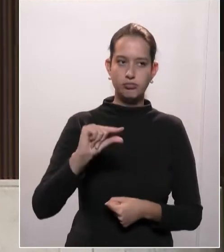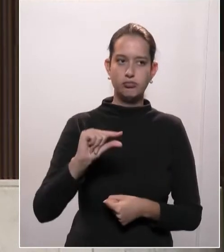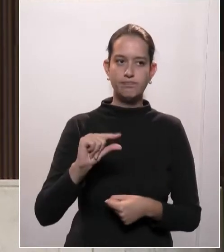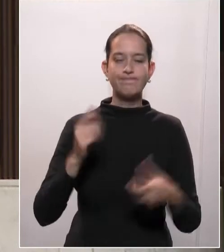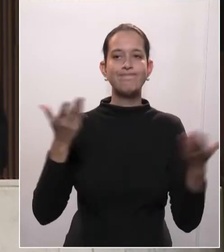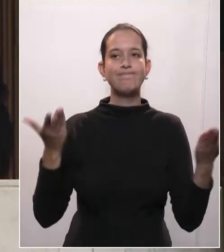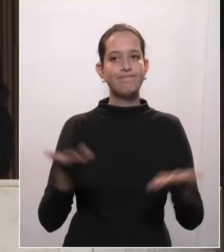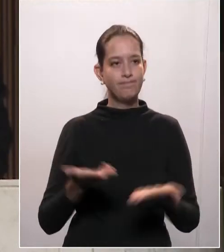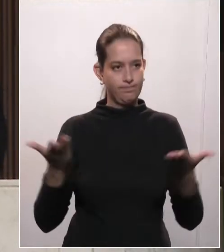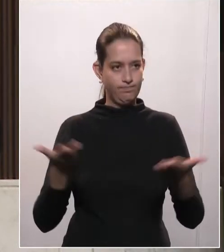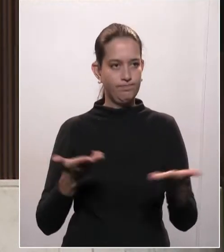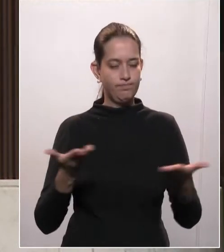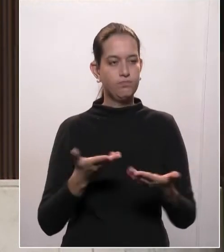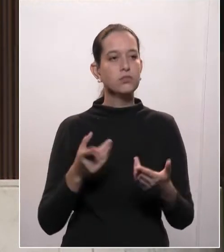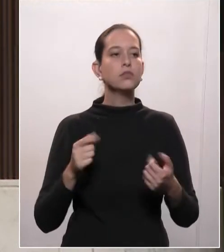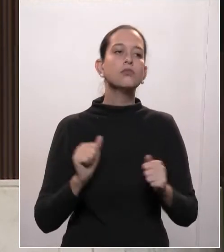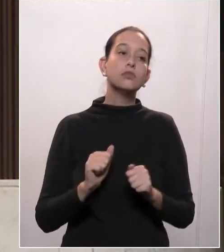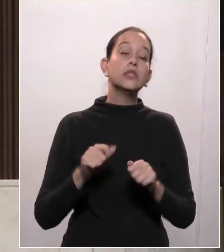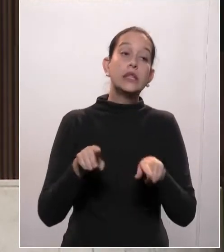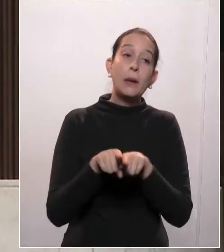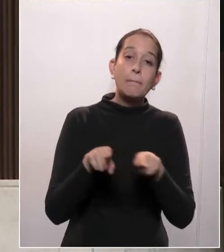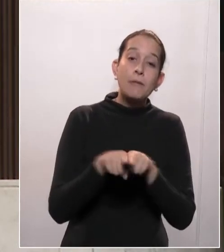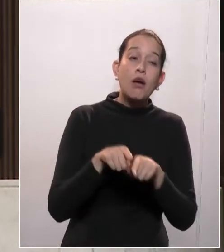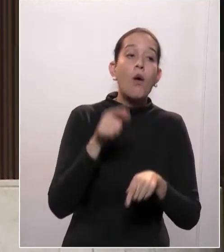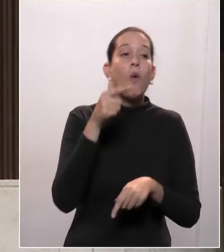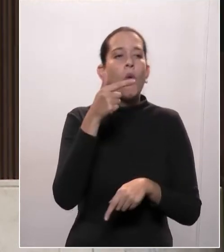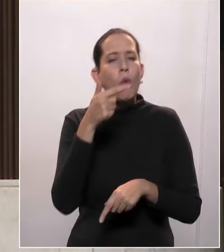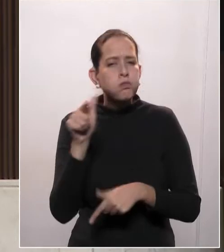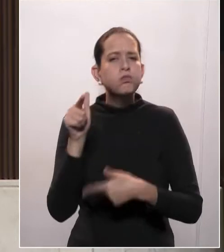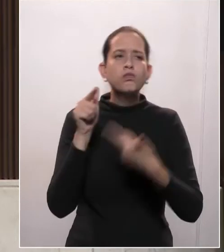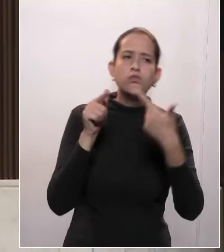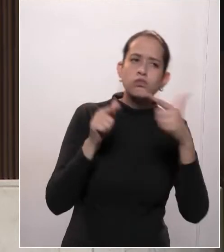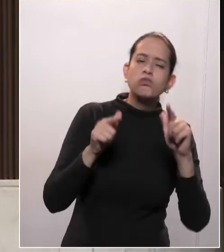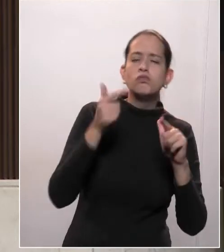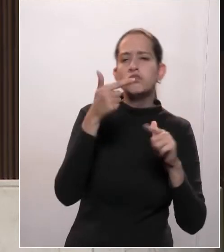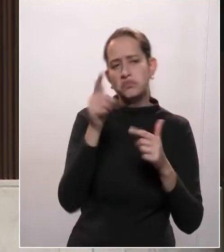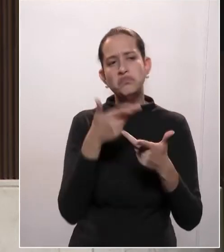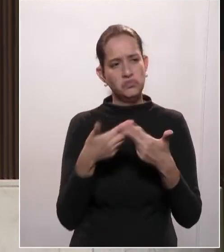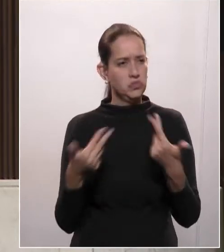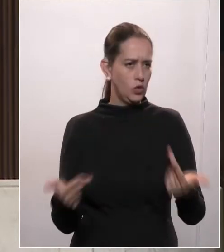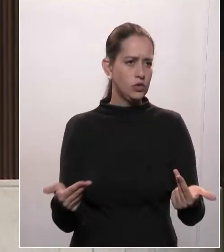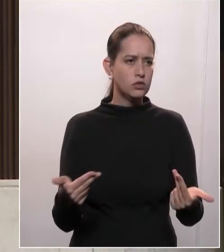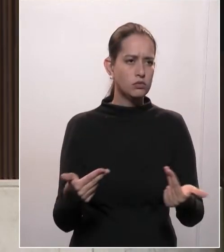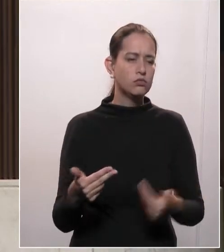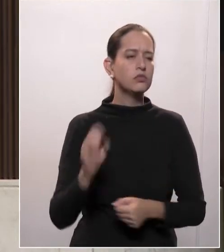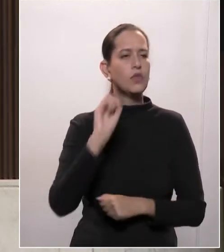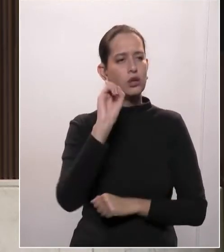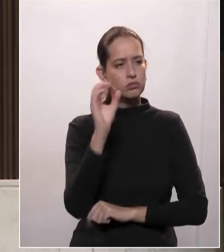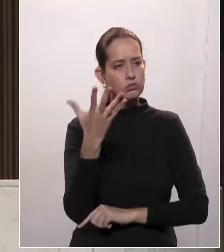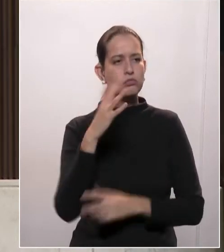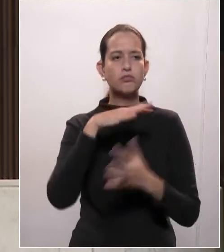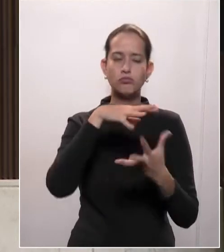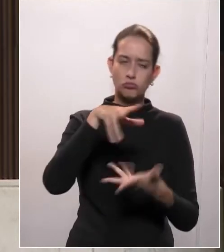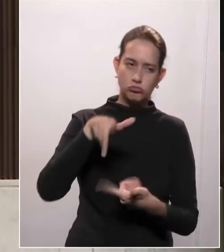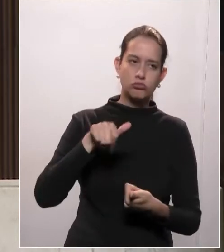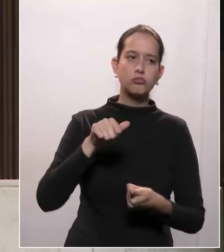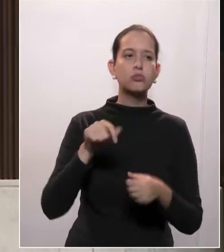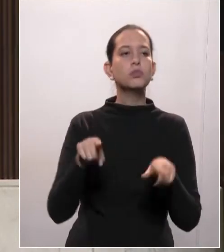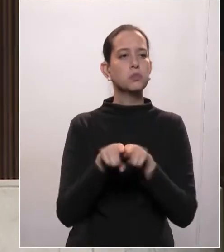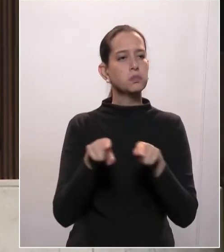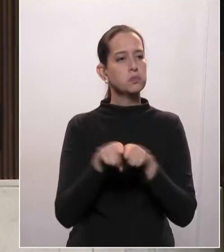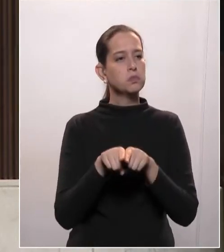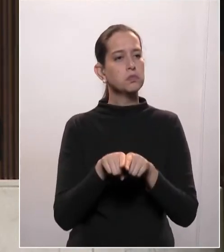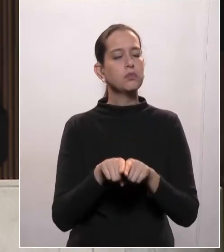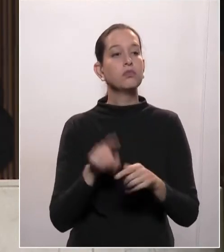medidas que estão acontecendo no mundo afora que impactam na economia.